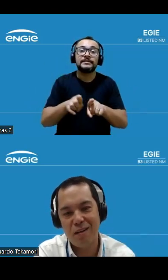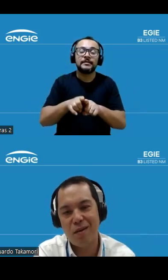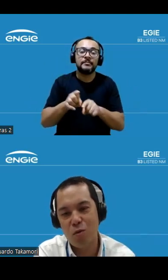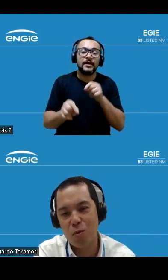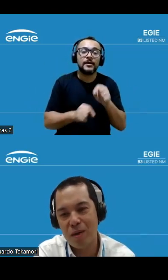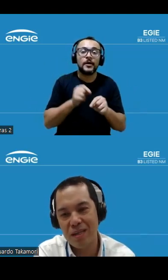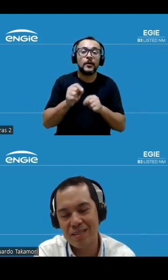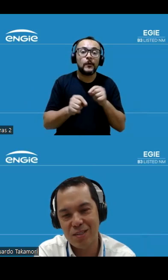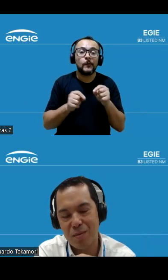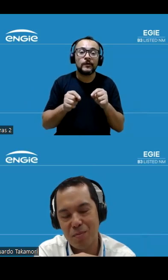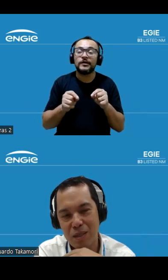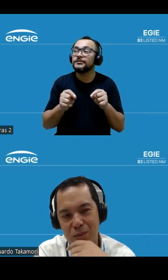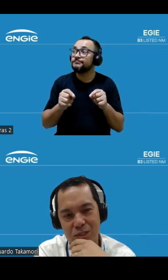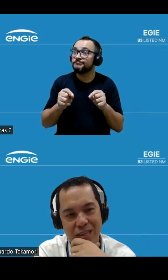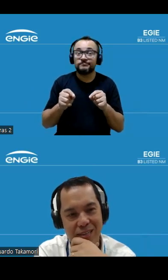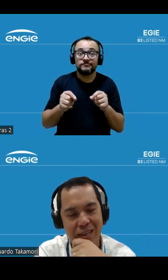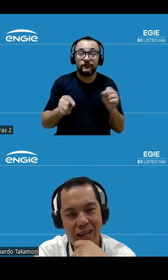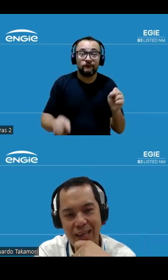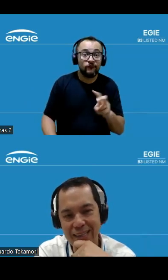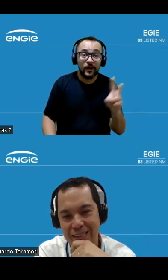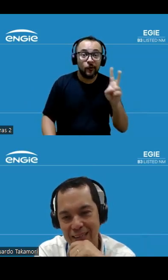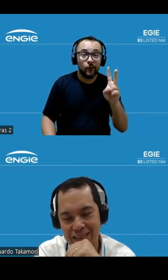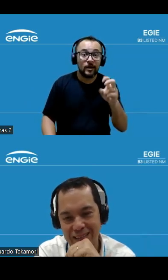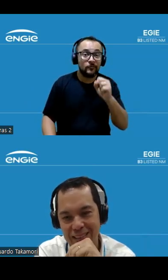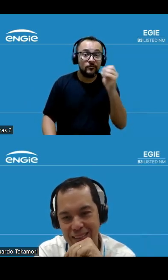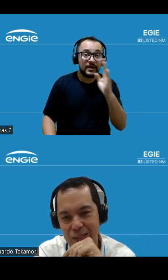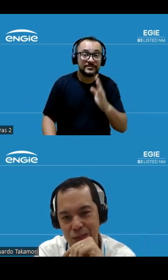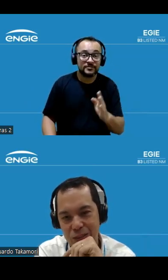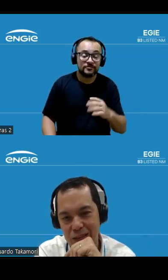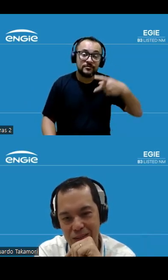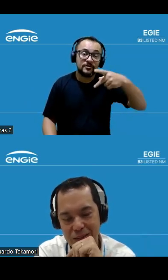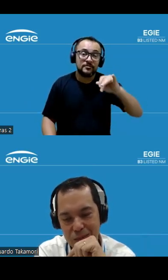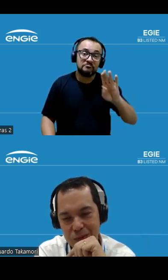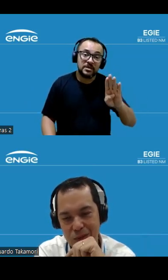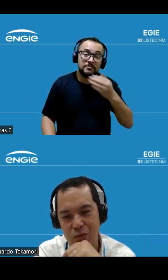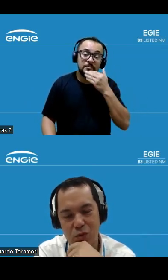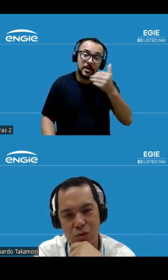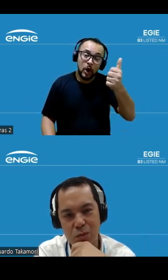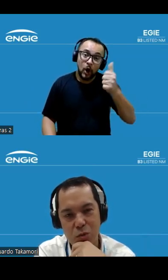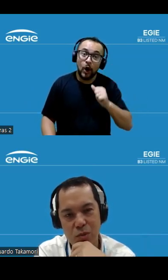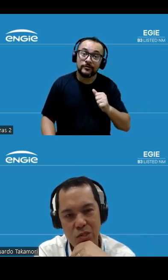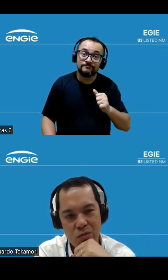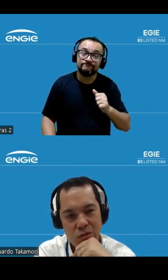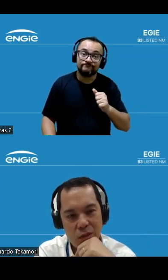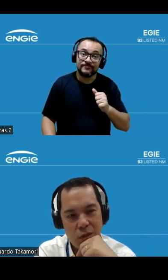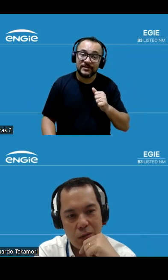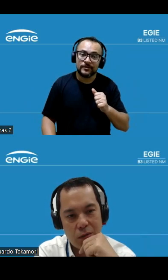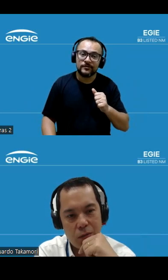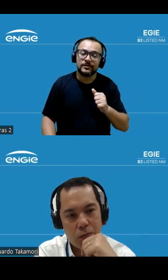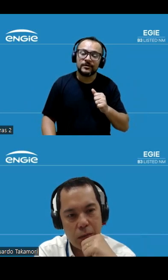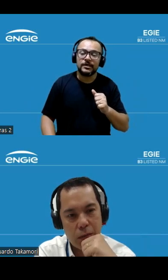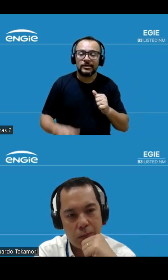cria valor para o país gera PIB gera renda e gera pelo efeito social muito positivo